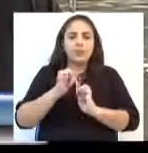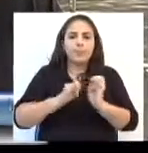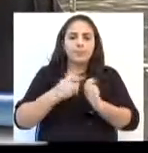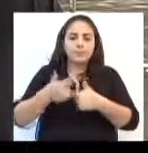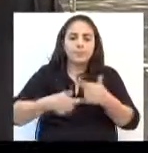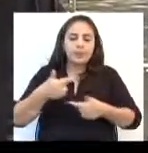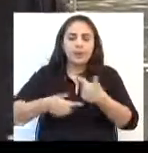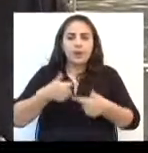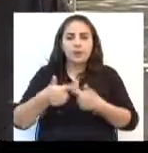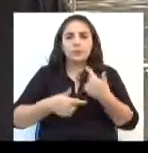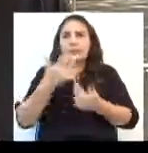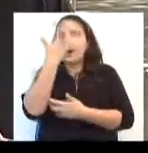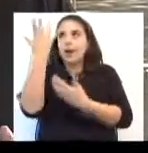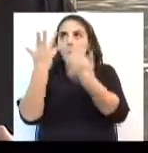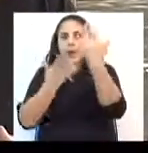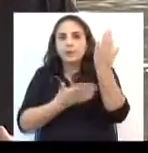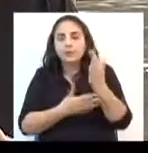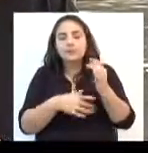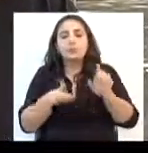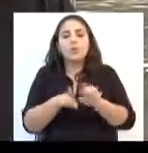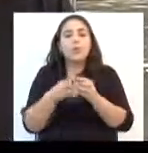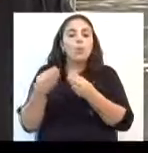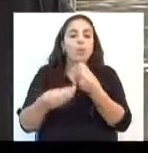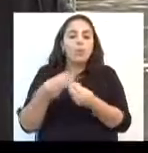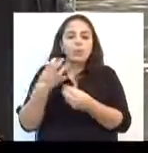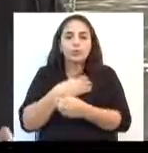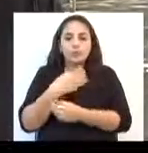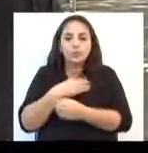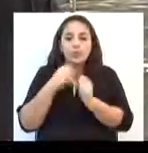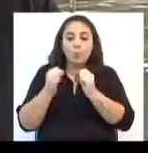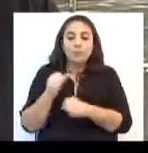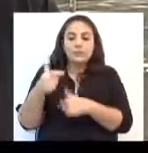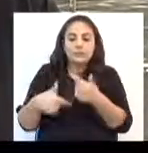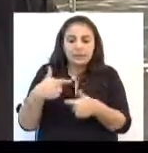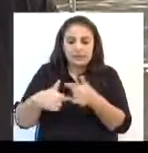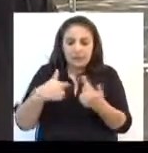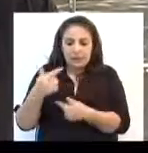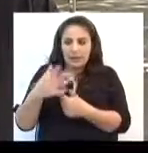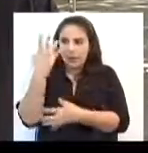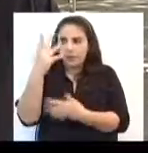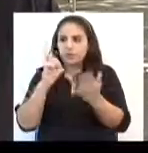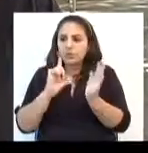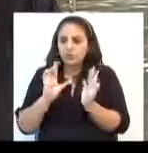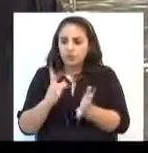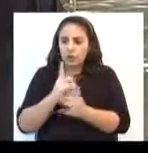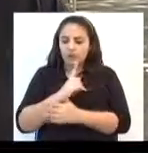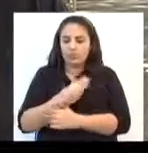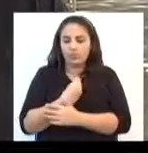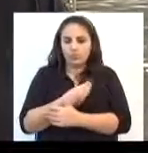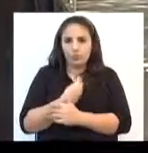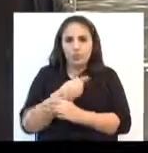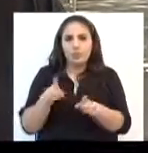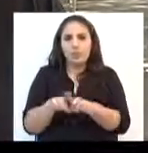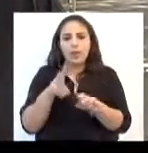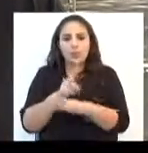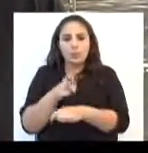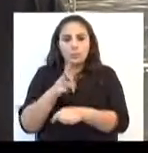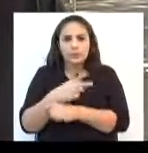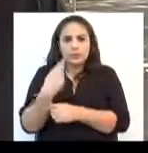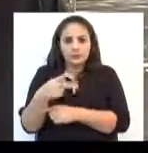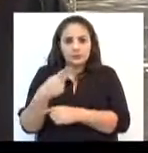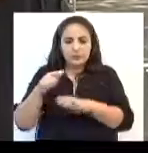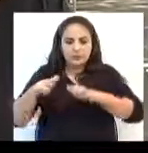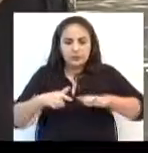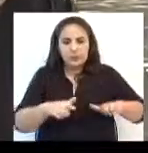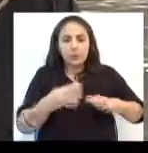poder trabalhar com as árvores que já existiam e cuidar